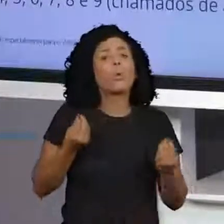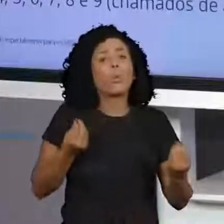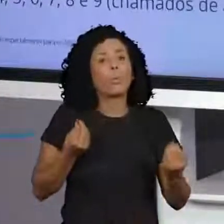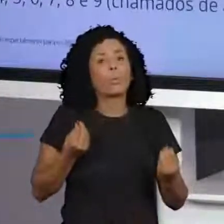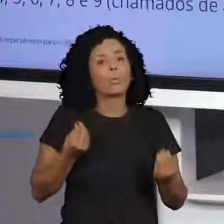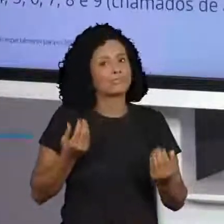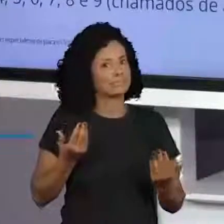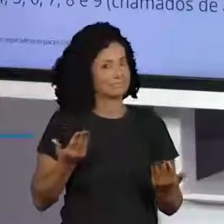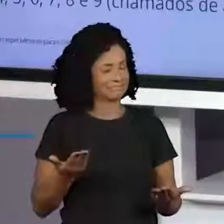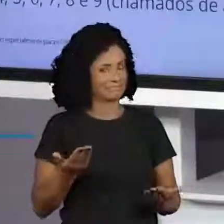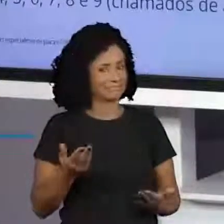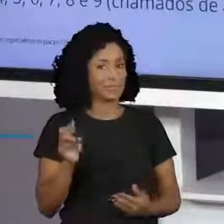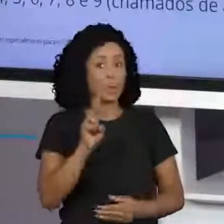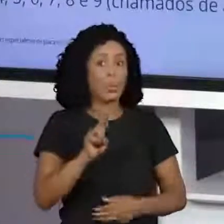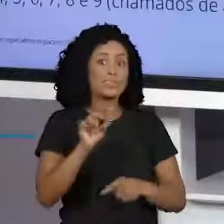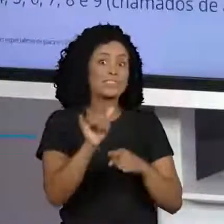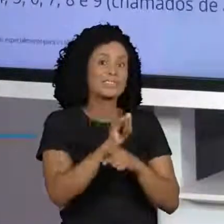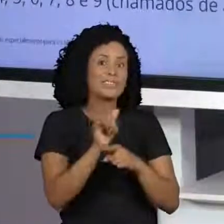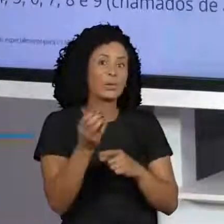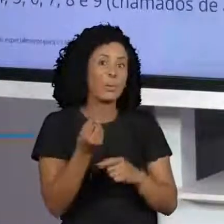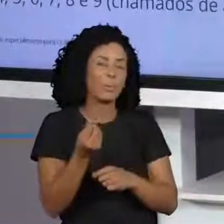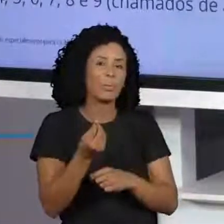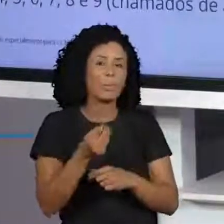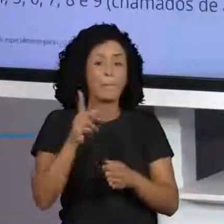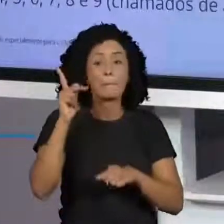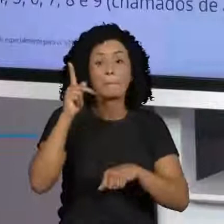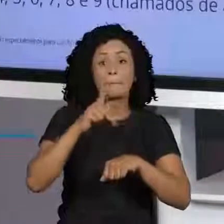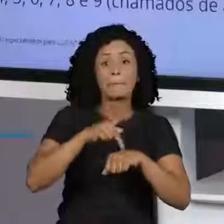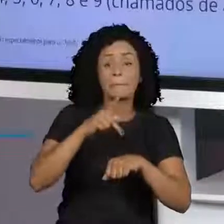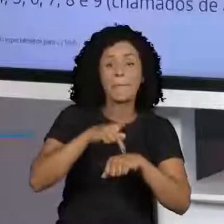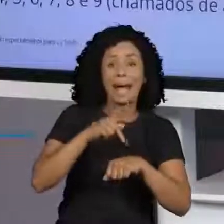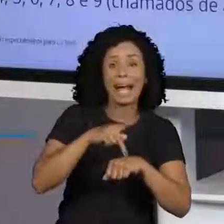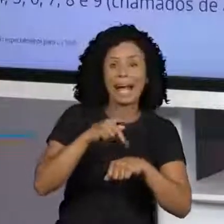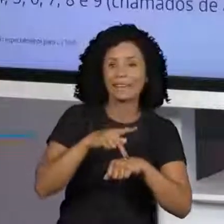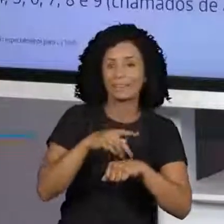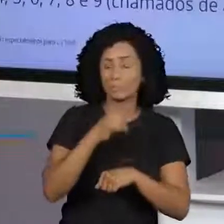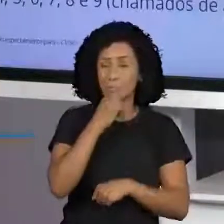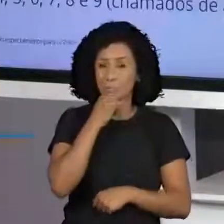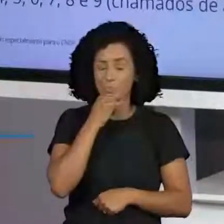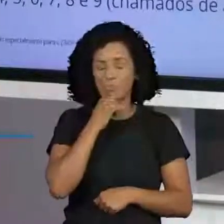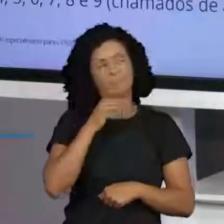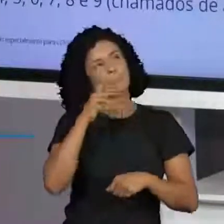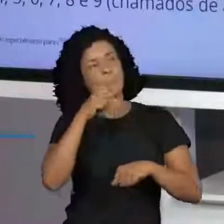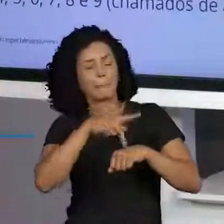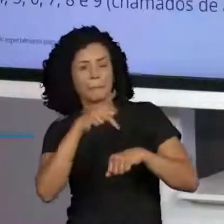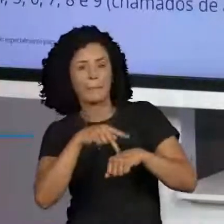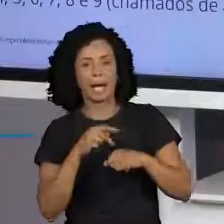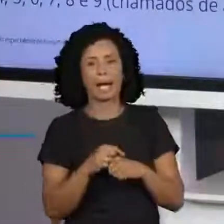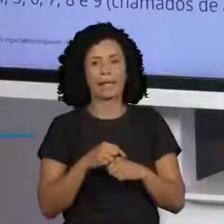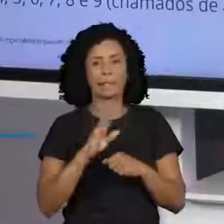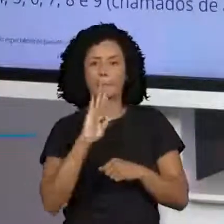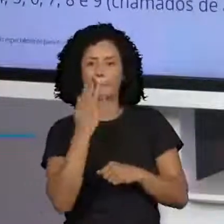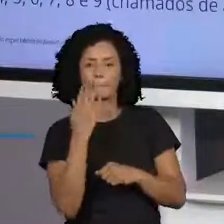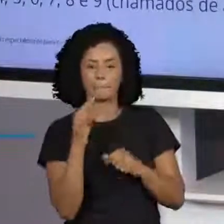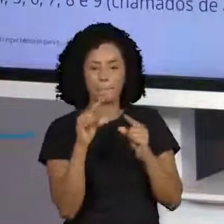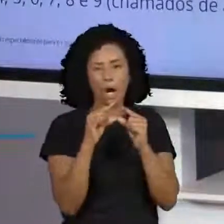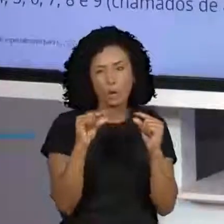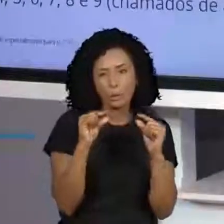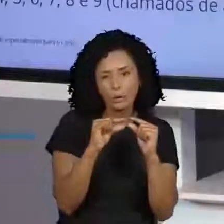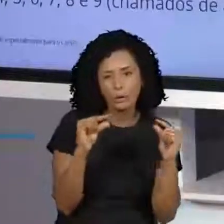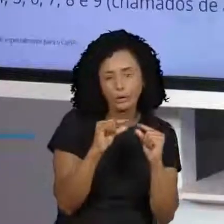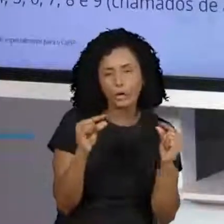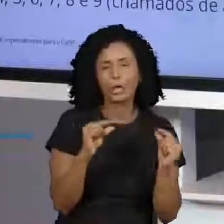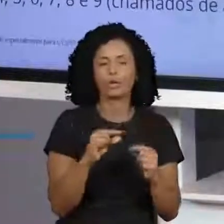Eles colocavam pedrinhas. Eles iam pondo pedrinhas, gravetos, folhas, graminhas.